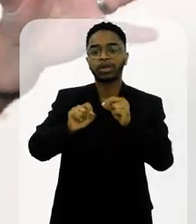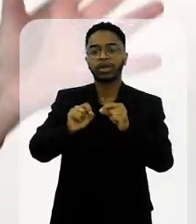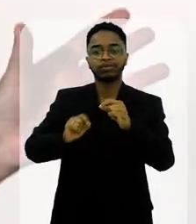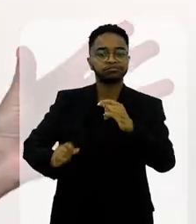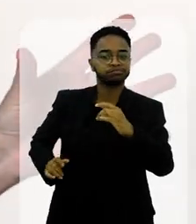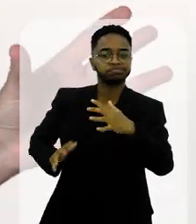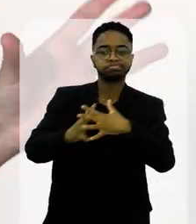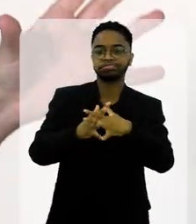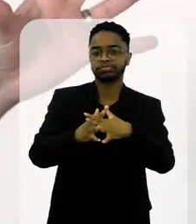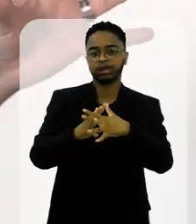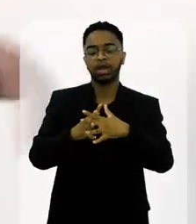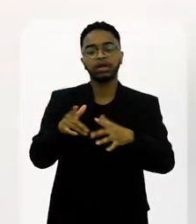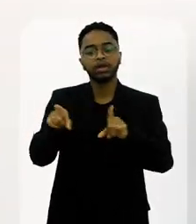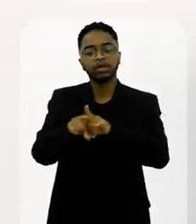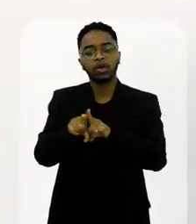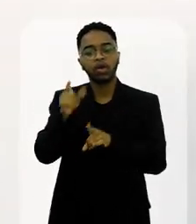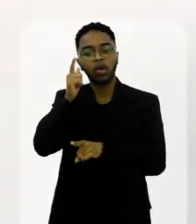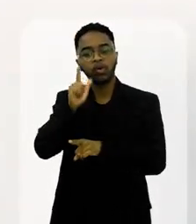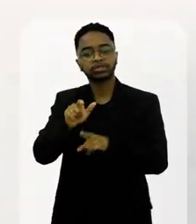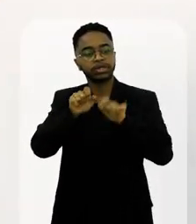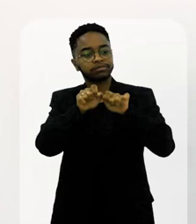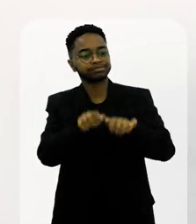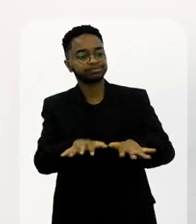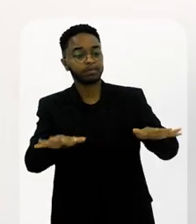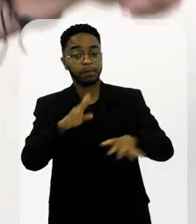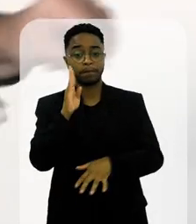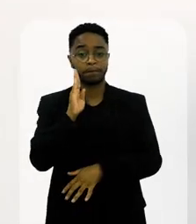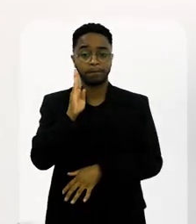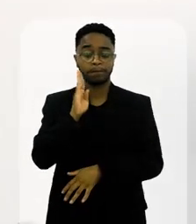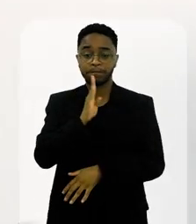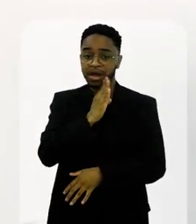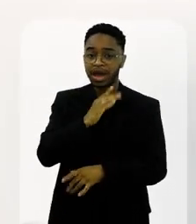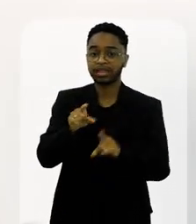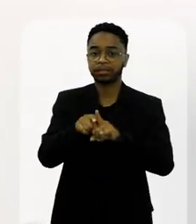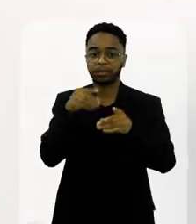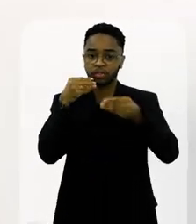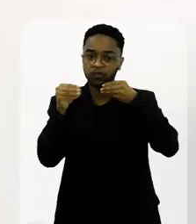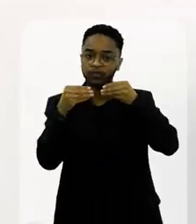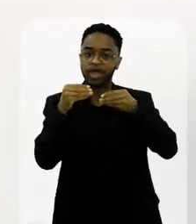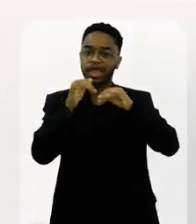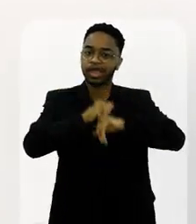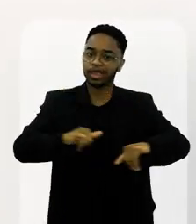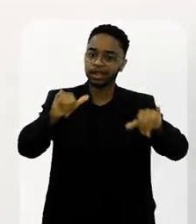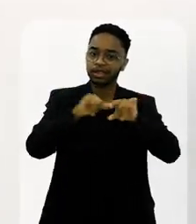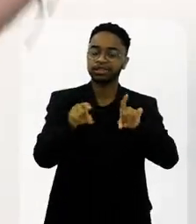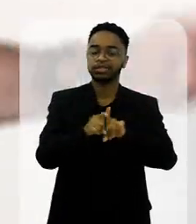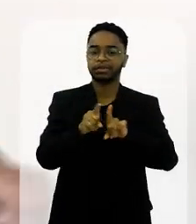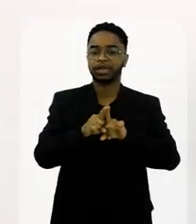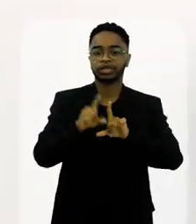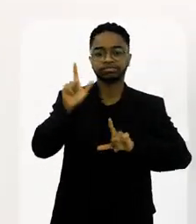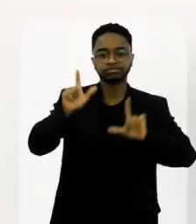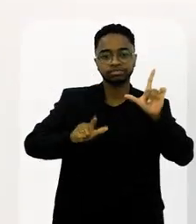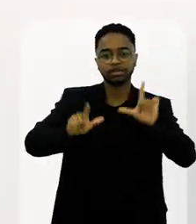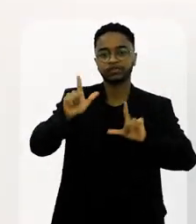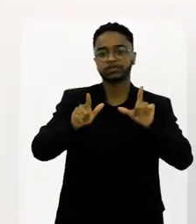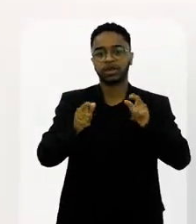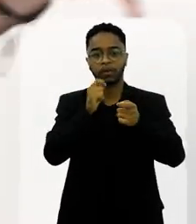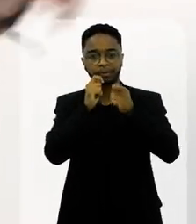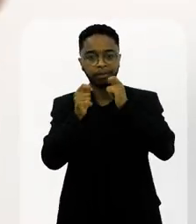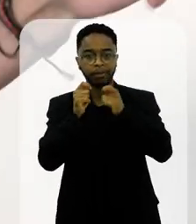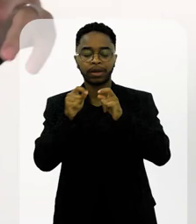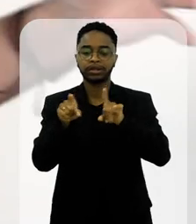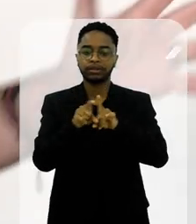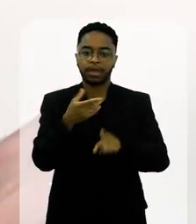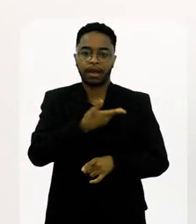transborda a pista e passa a ser assunto no bar, ser assunto na novela, a ser assunto no telejornal, a ser